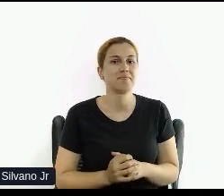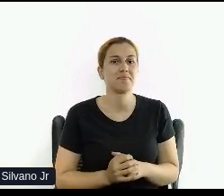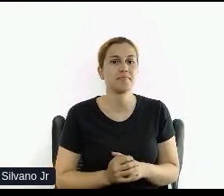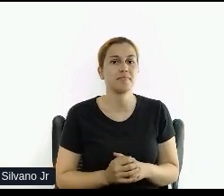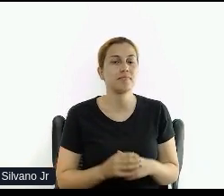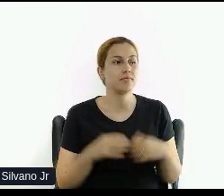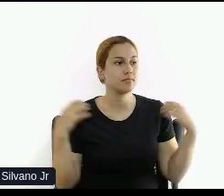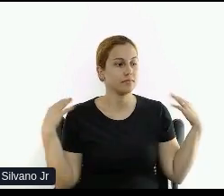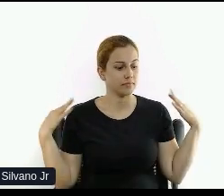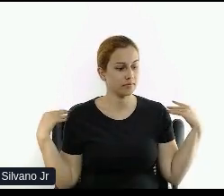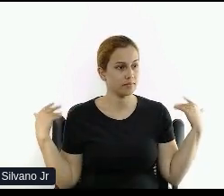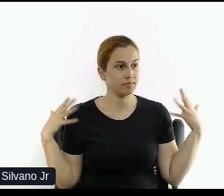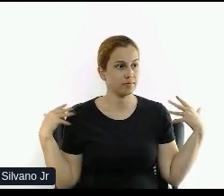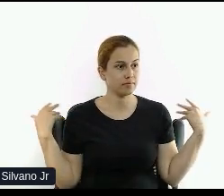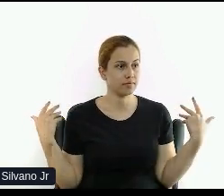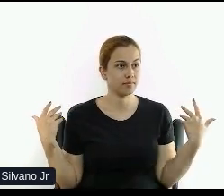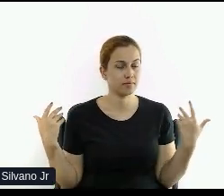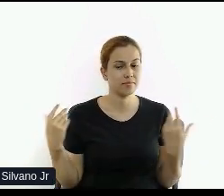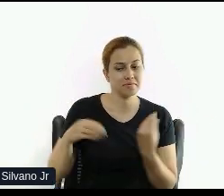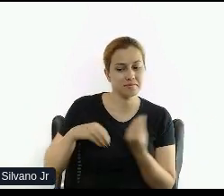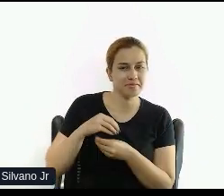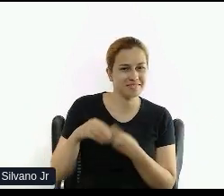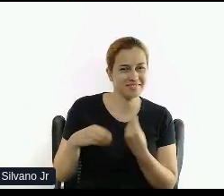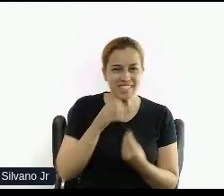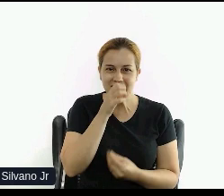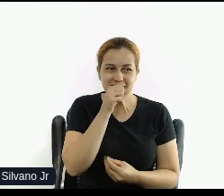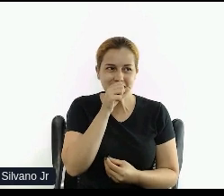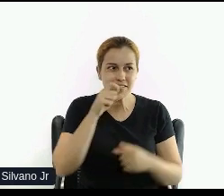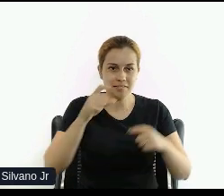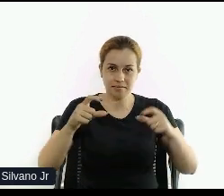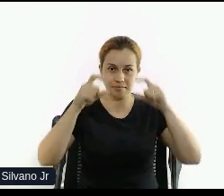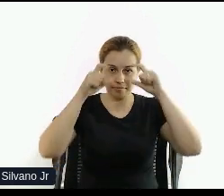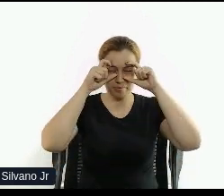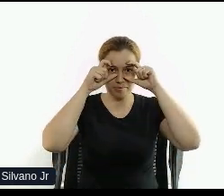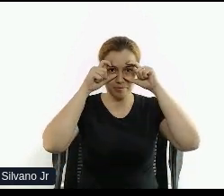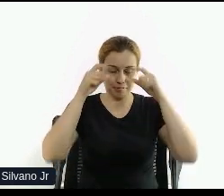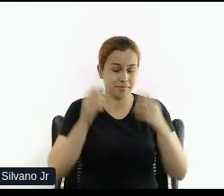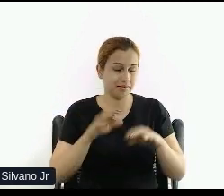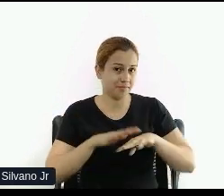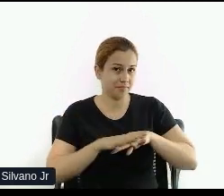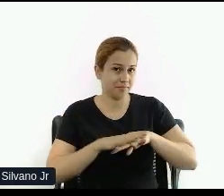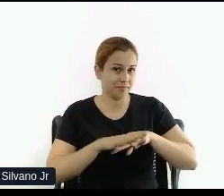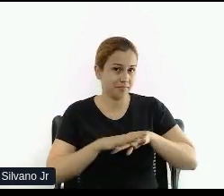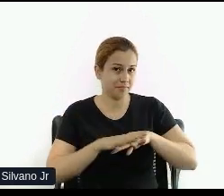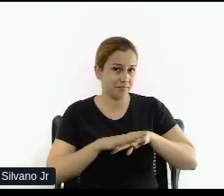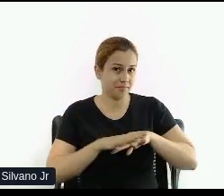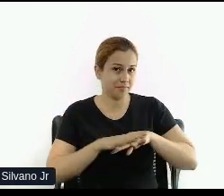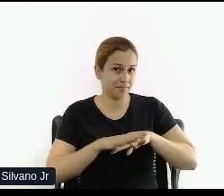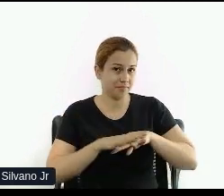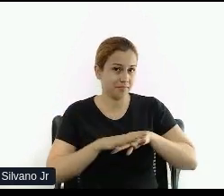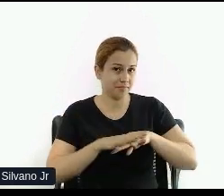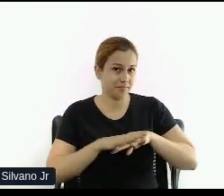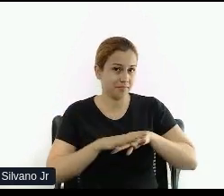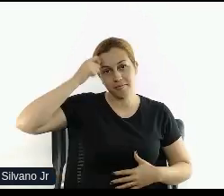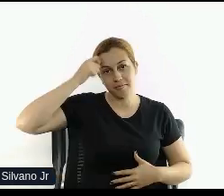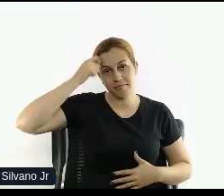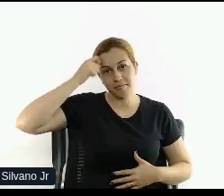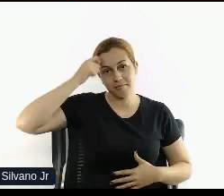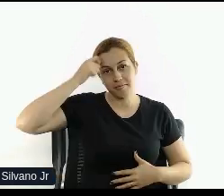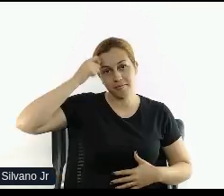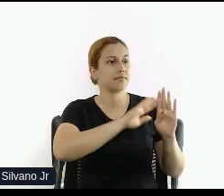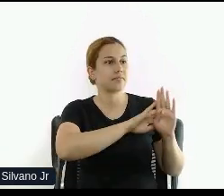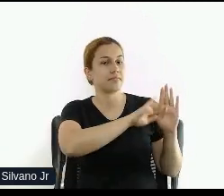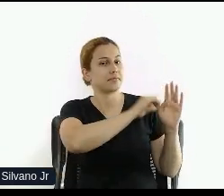pontas meio acobreadas, eu uso um óculos de armação transparente e estou com uma camiseta preta e atrás de mim eu estou sentada em uma cadeira